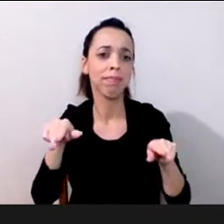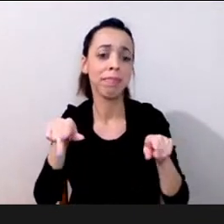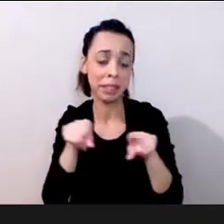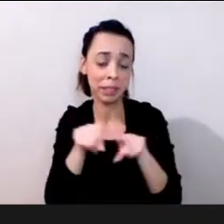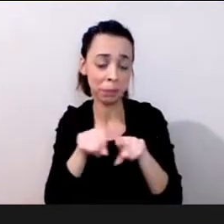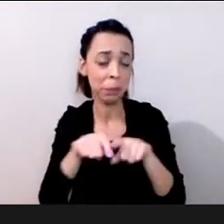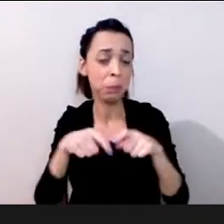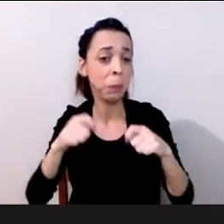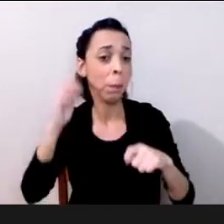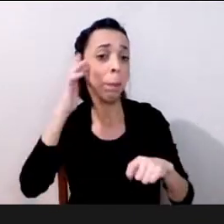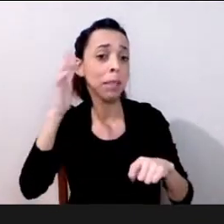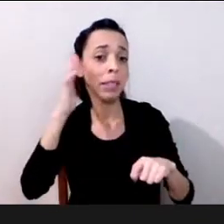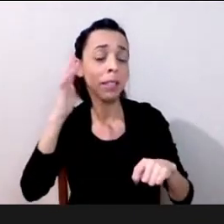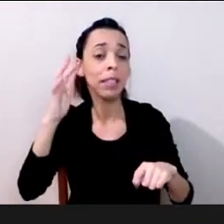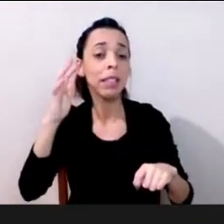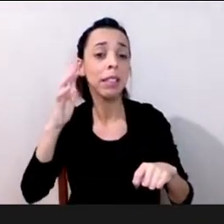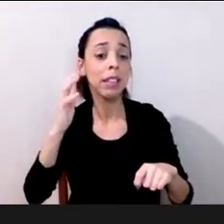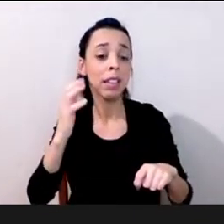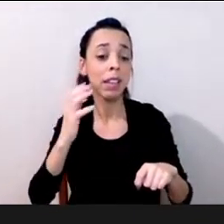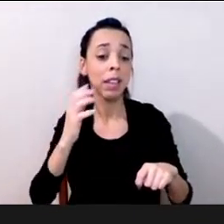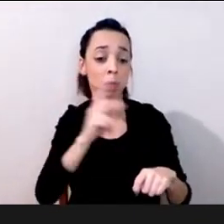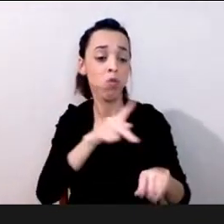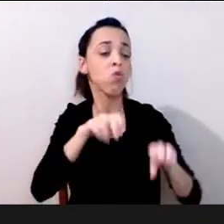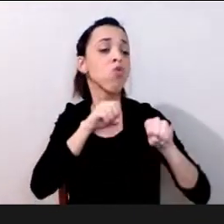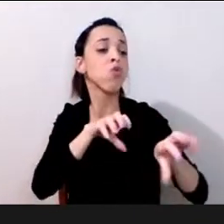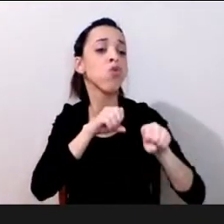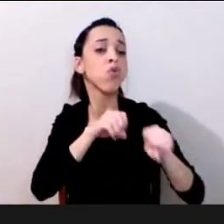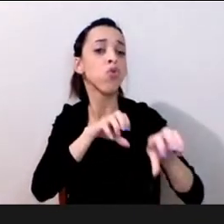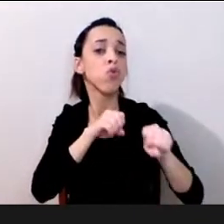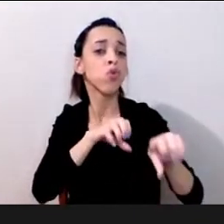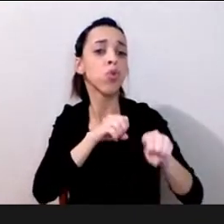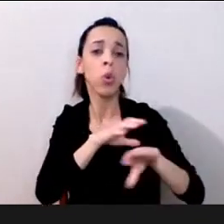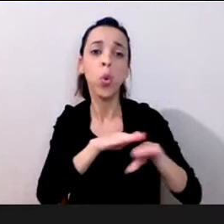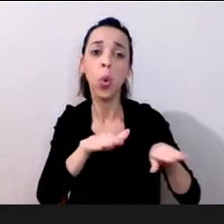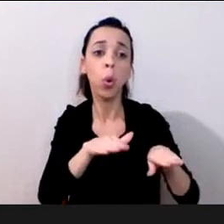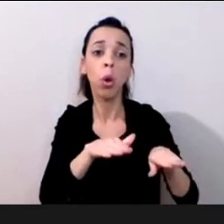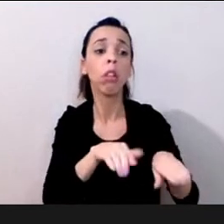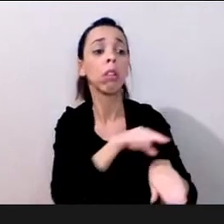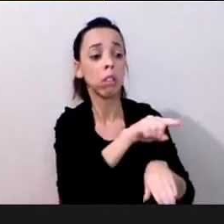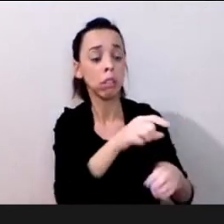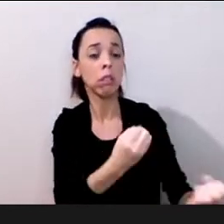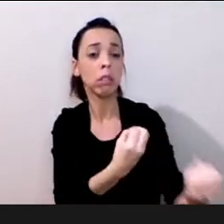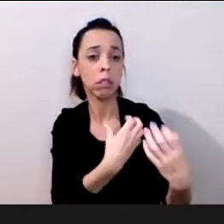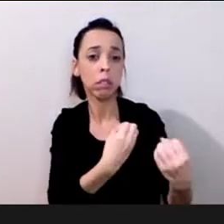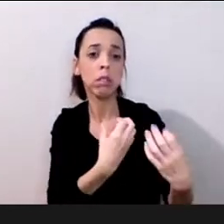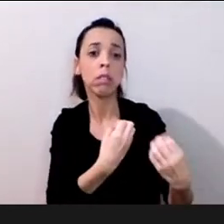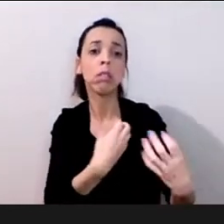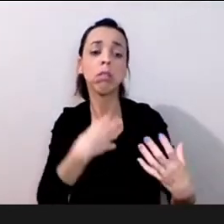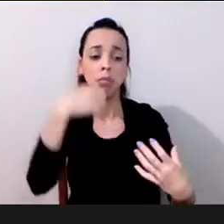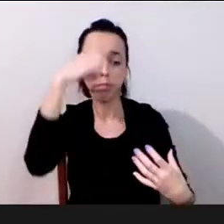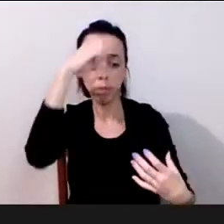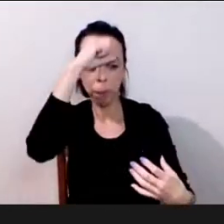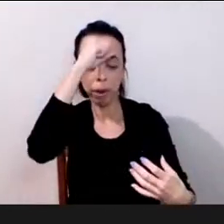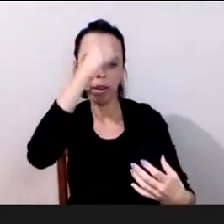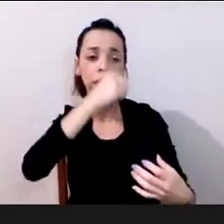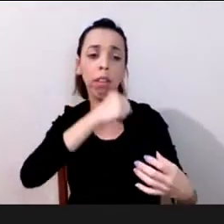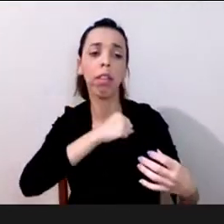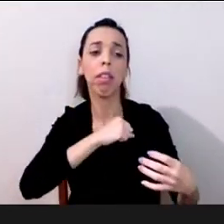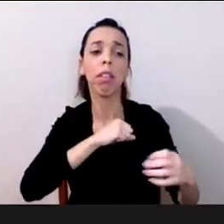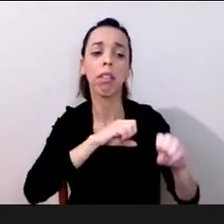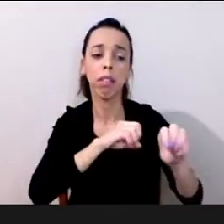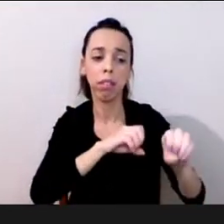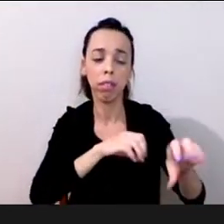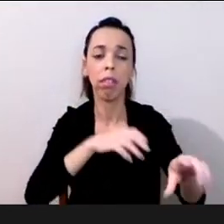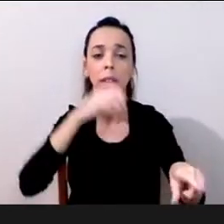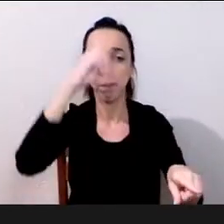coisa super importante que a gente consiga tecer essa rede nova porque acho que a escola vai cada vez mais estar em